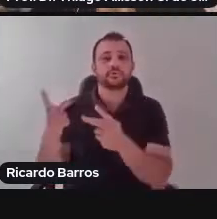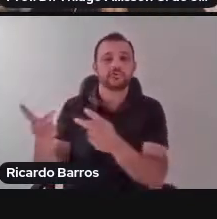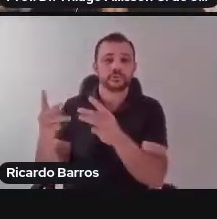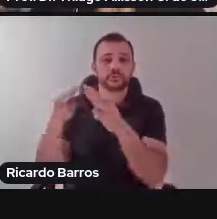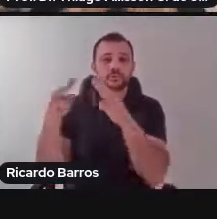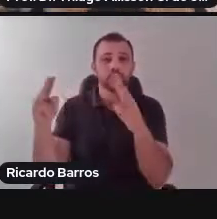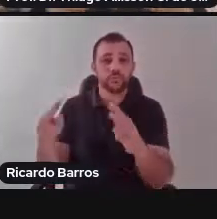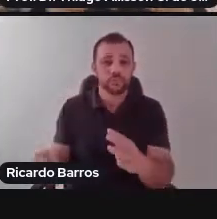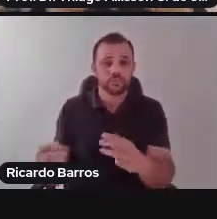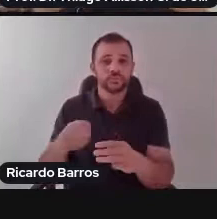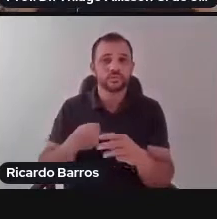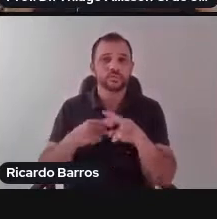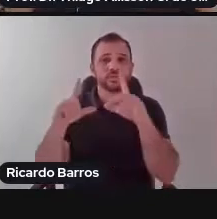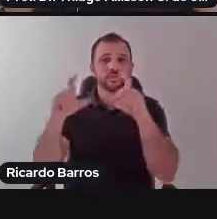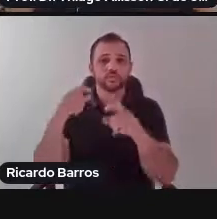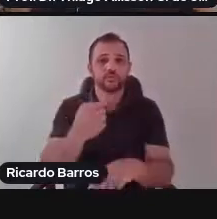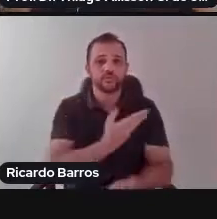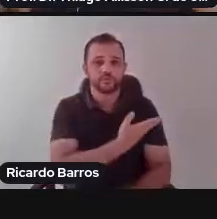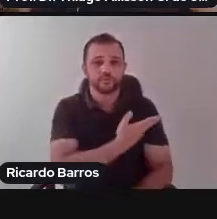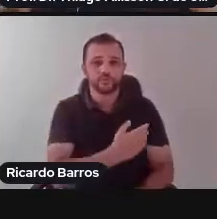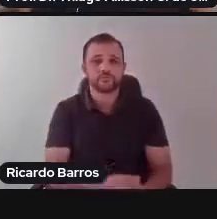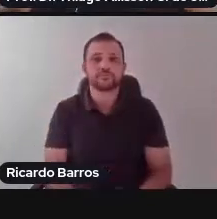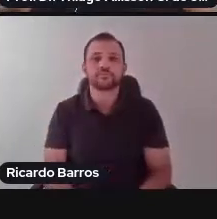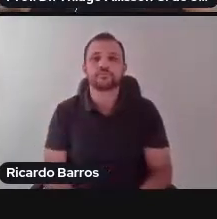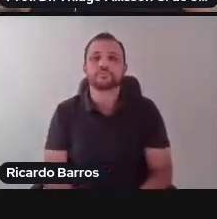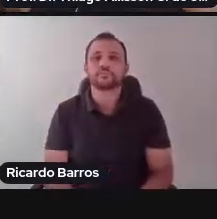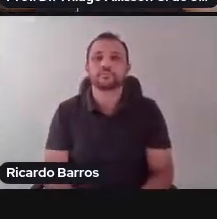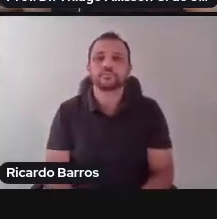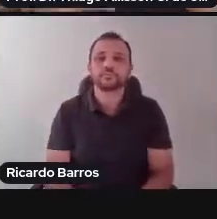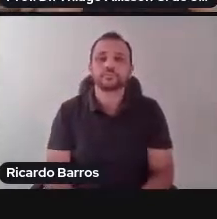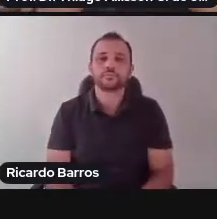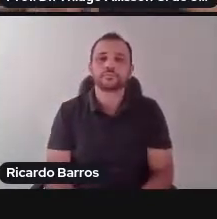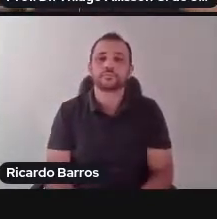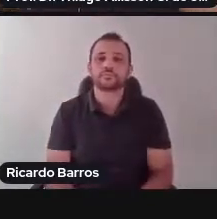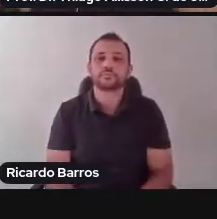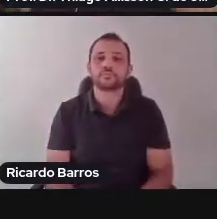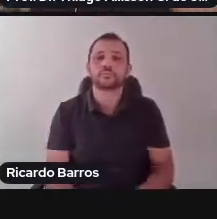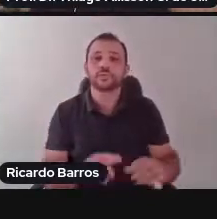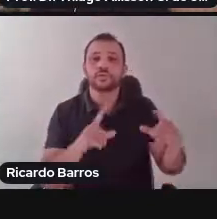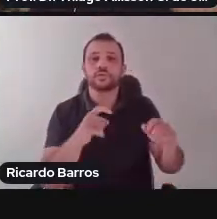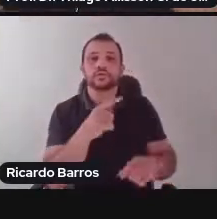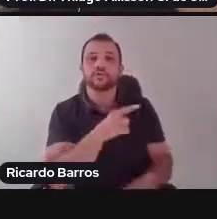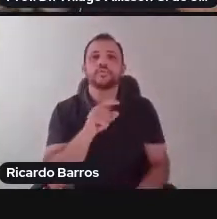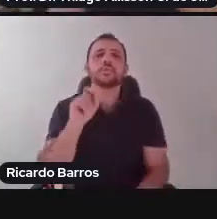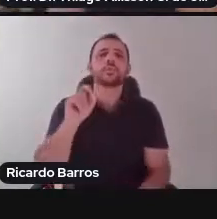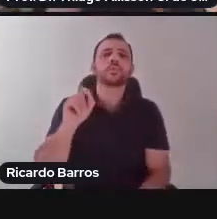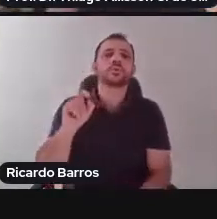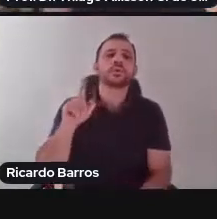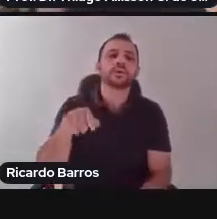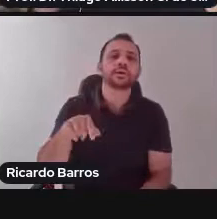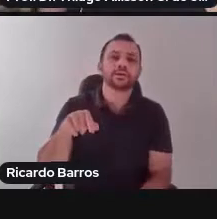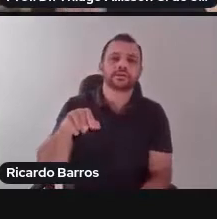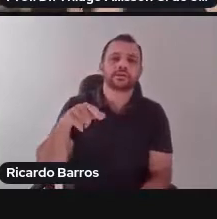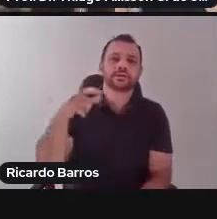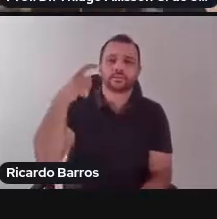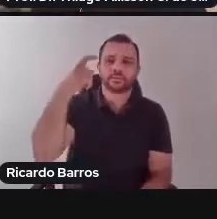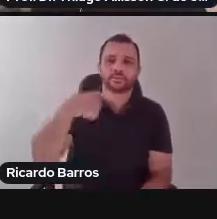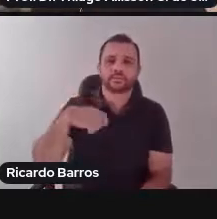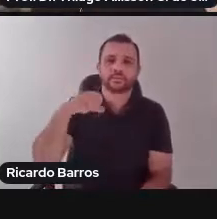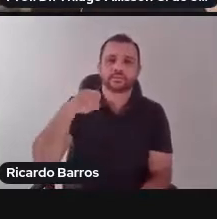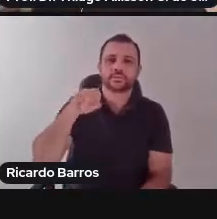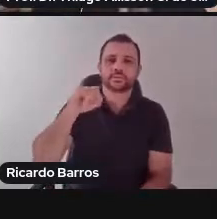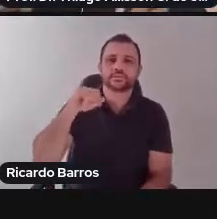para todos vocês seria o que é ser singular, ou como preservar o singular, ou como